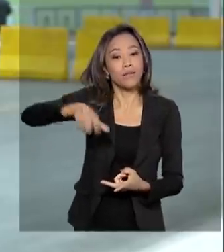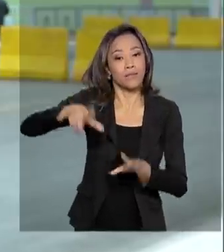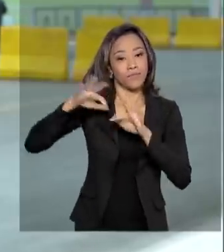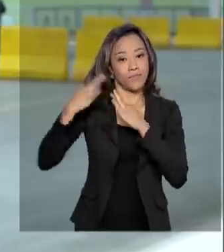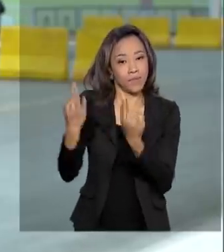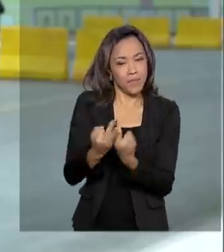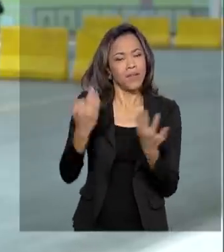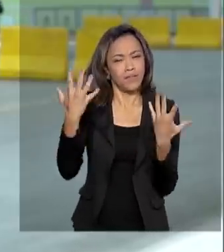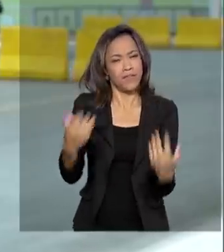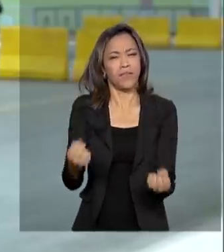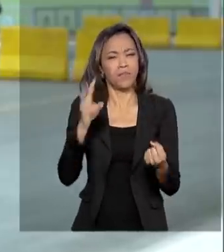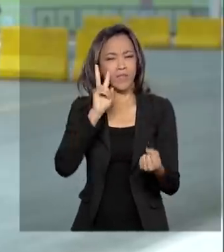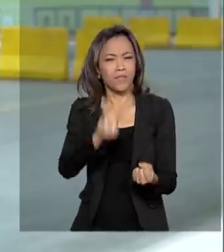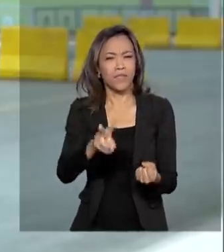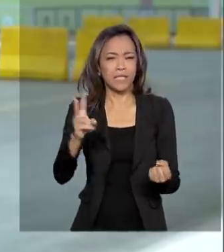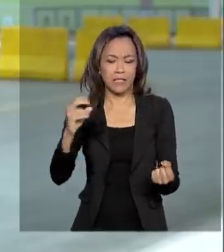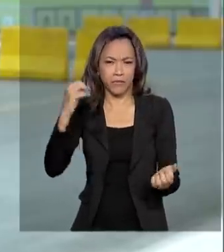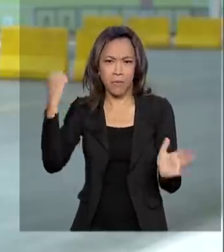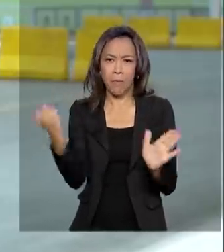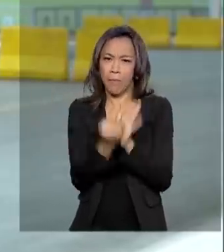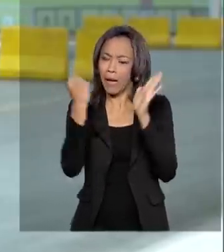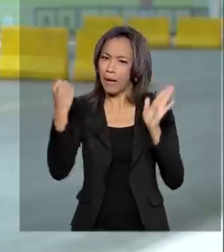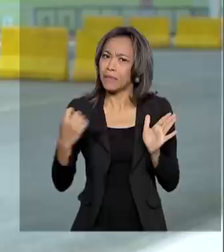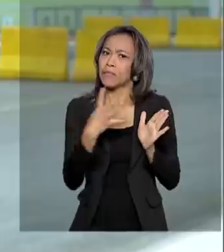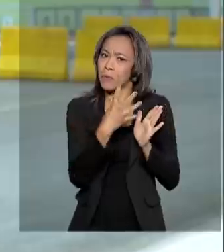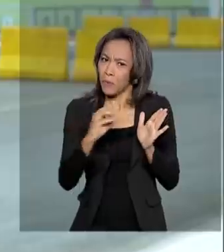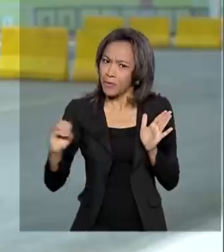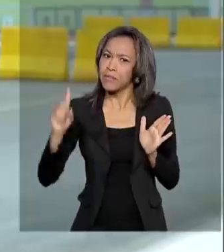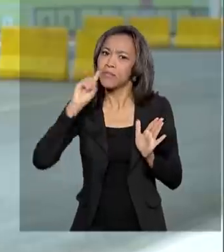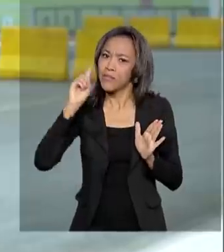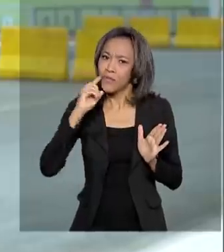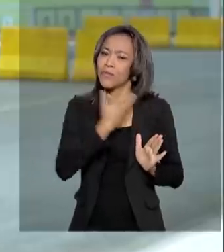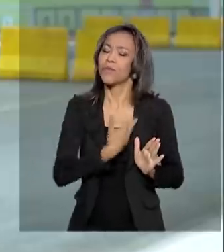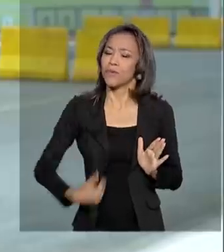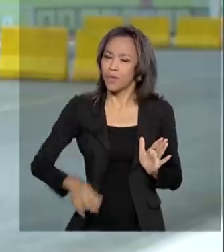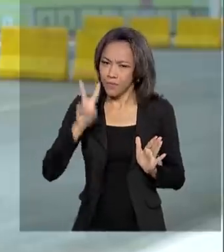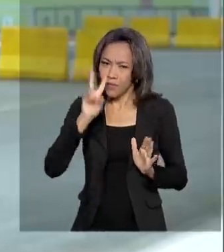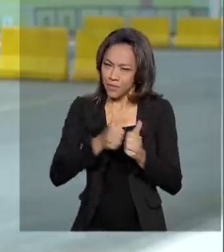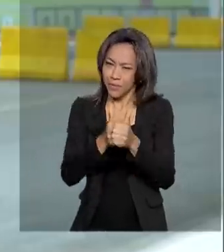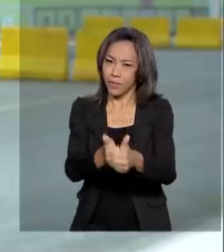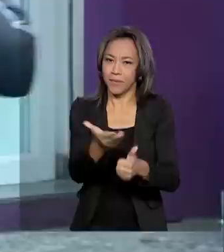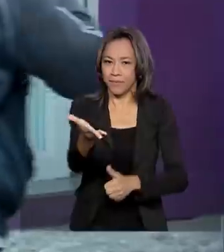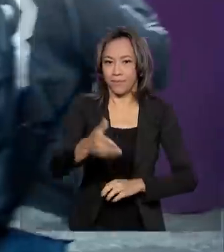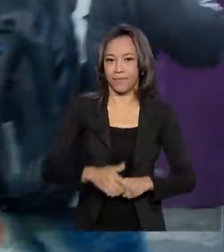que marcaram esses 400 dias de governo. Veja na reportagem.